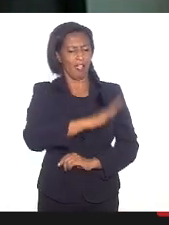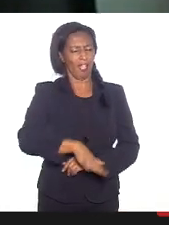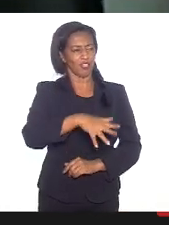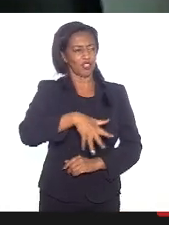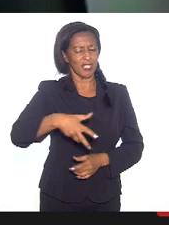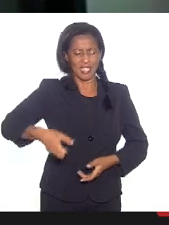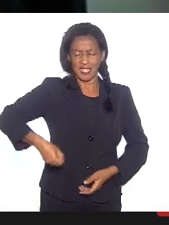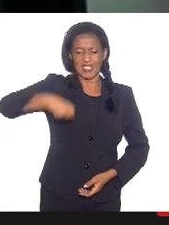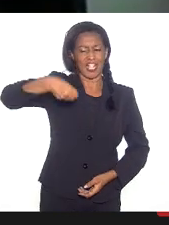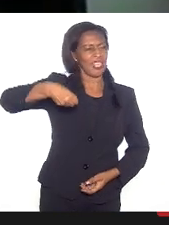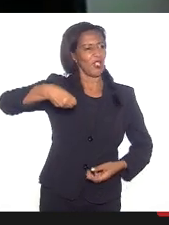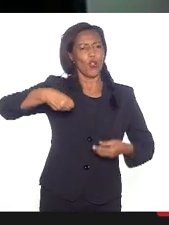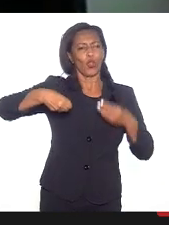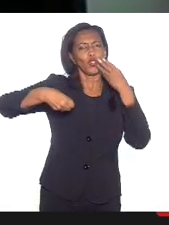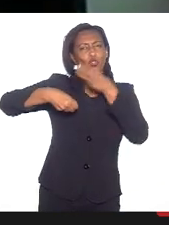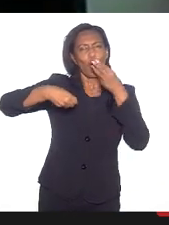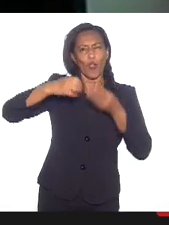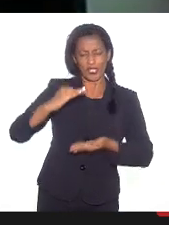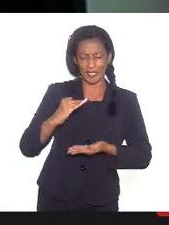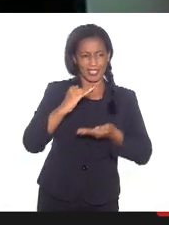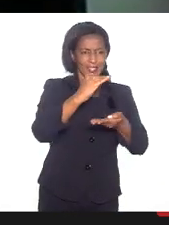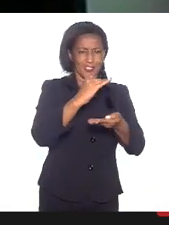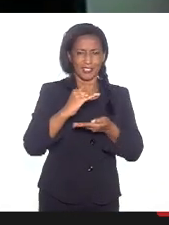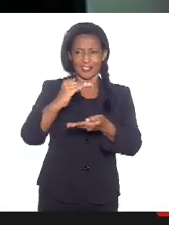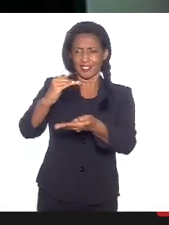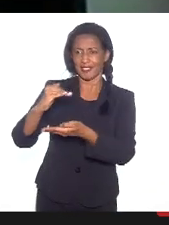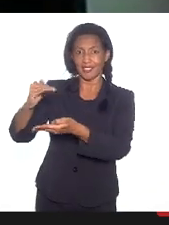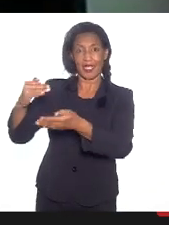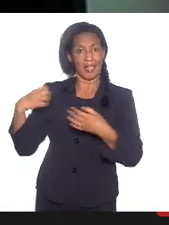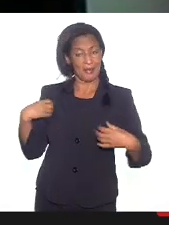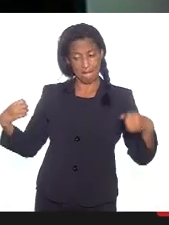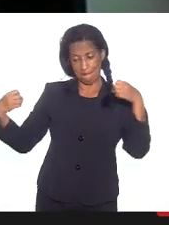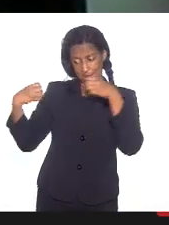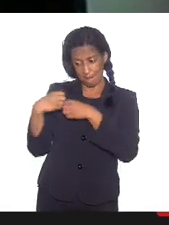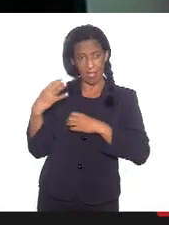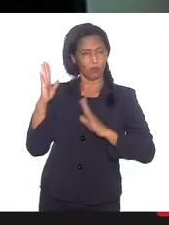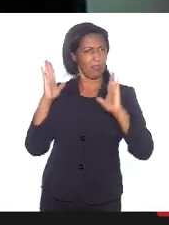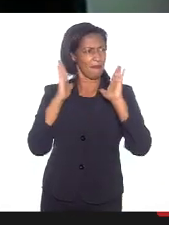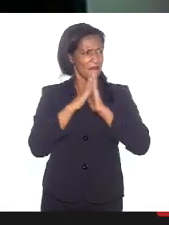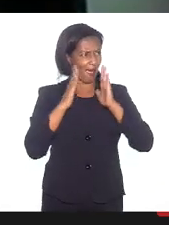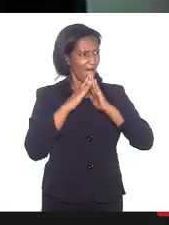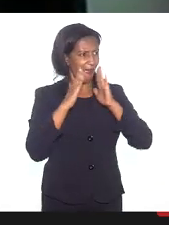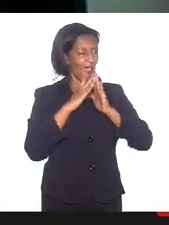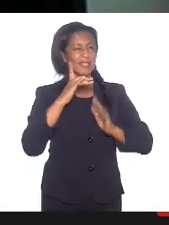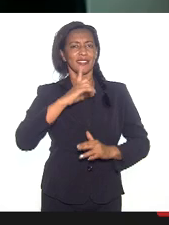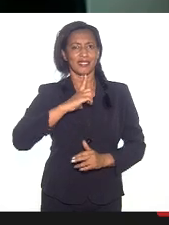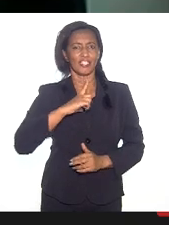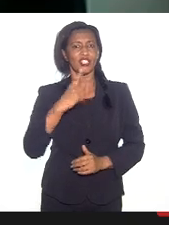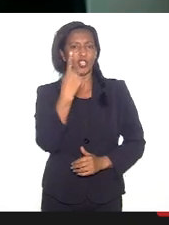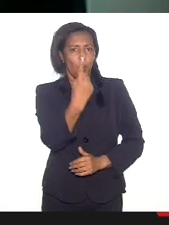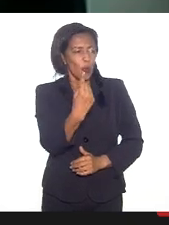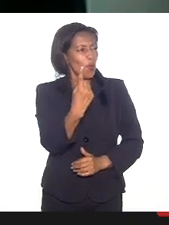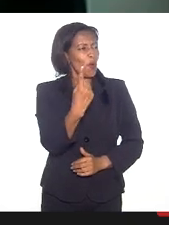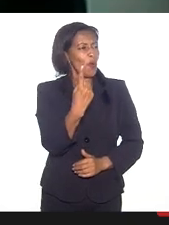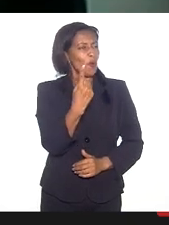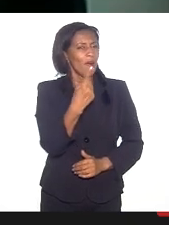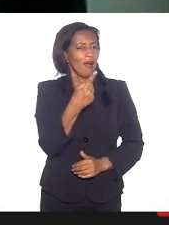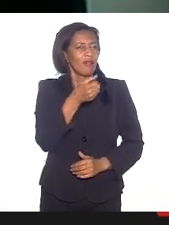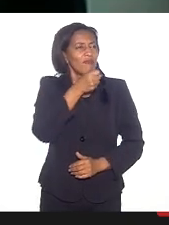doces. E perto da minha casa havia uma senhora que professava a fé